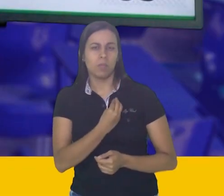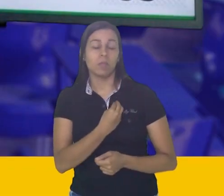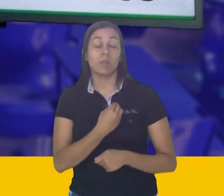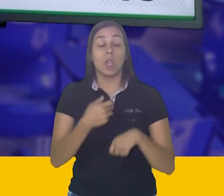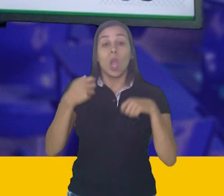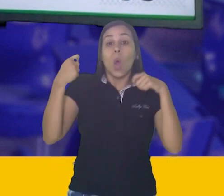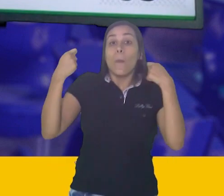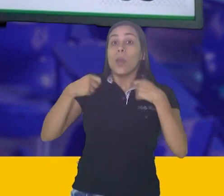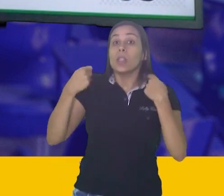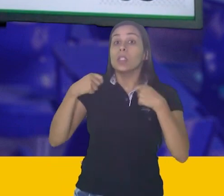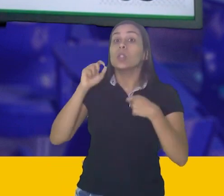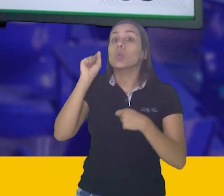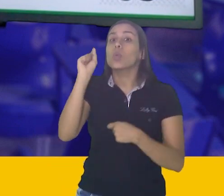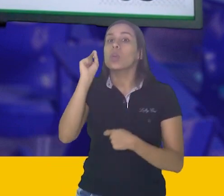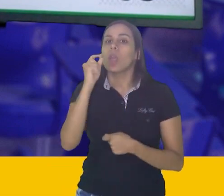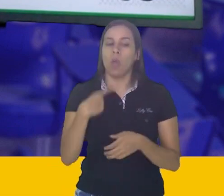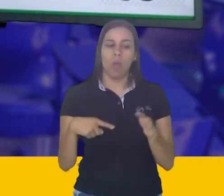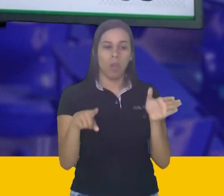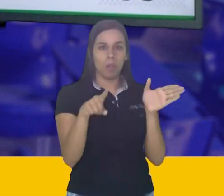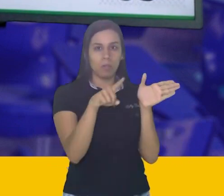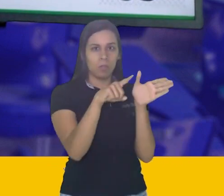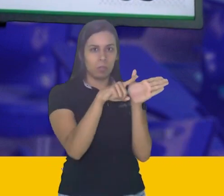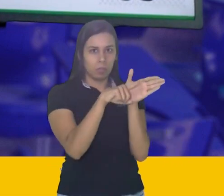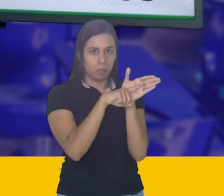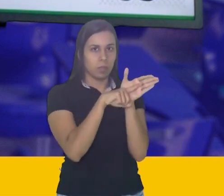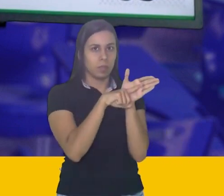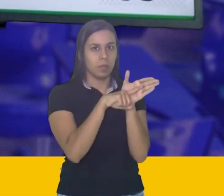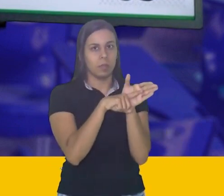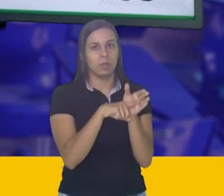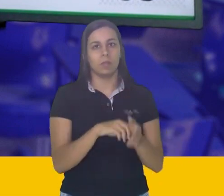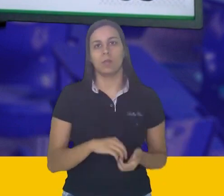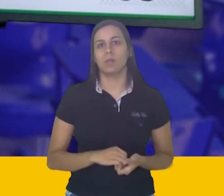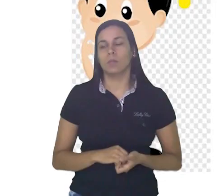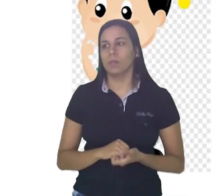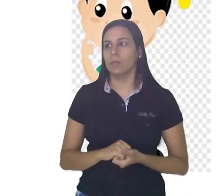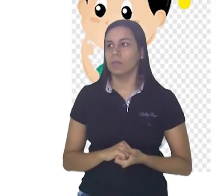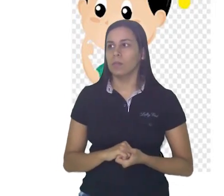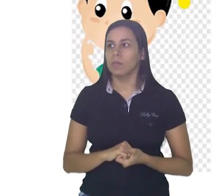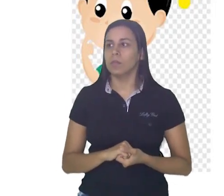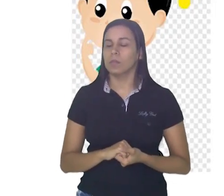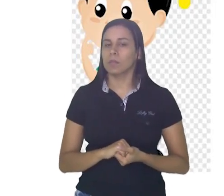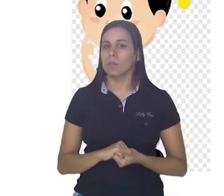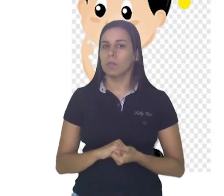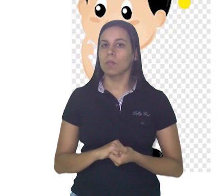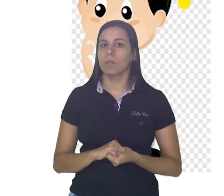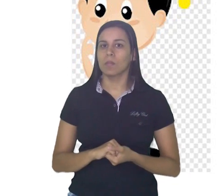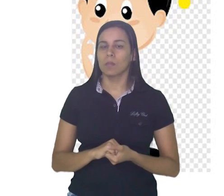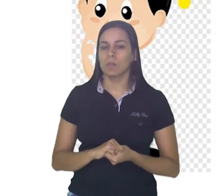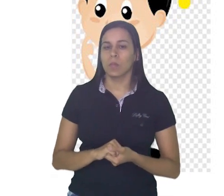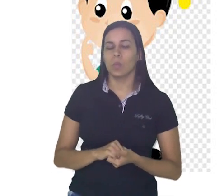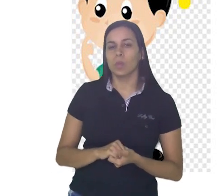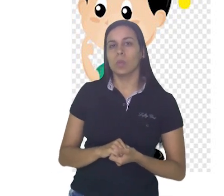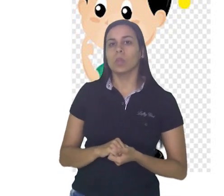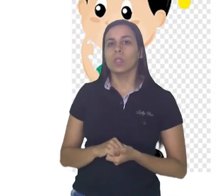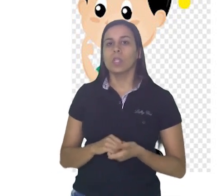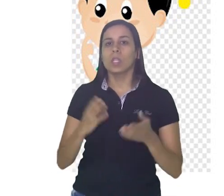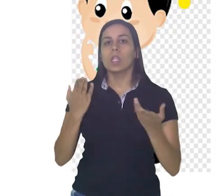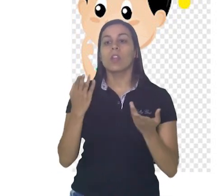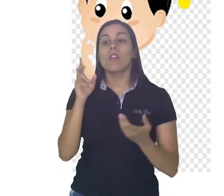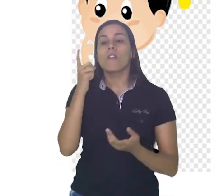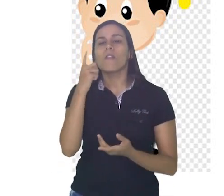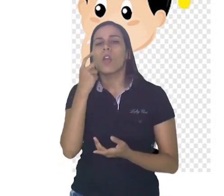nós vamos precisar fazer uma subtração. Aí nós teremos o resultado. O ano em que Santos Dumont faleceu